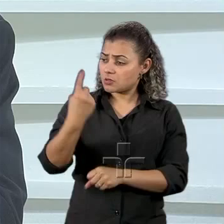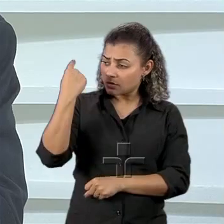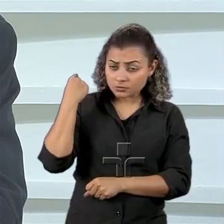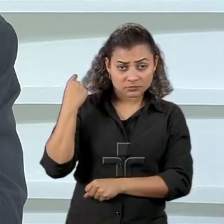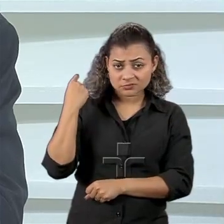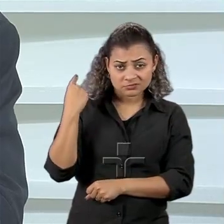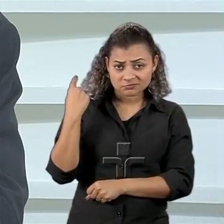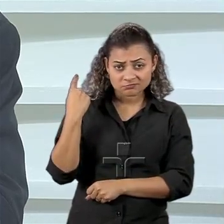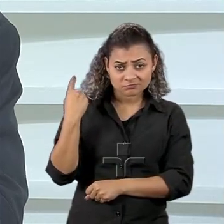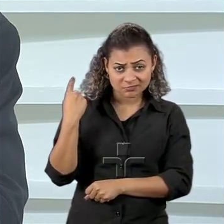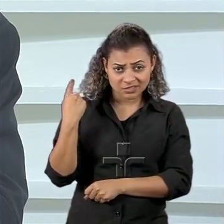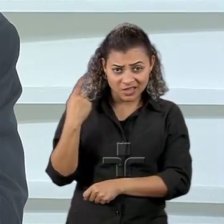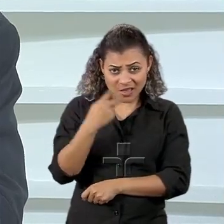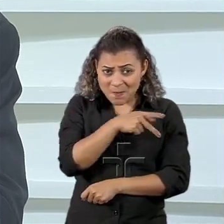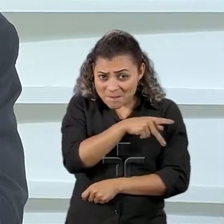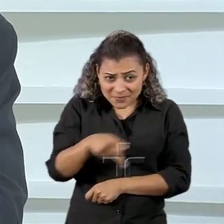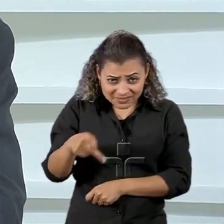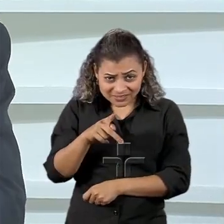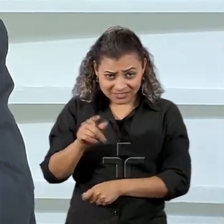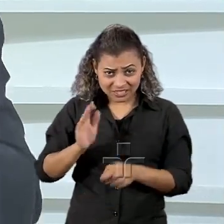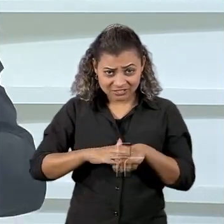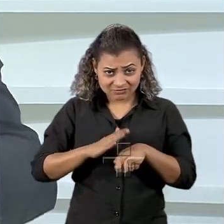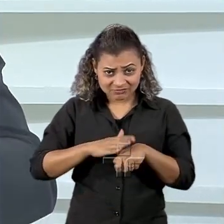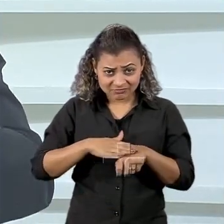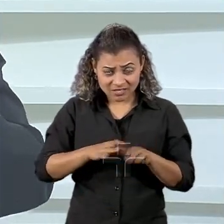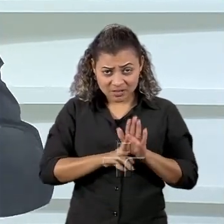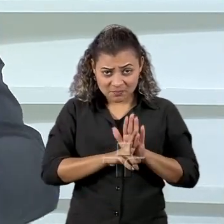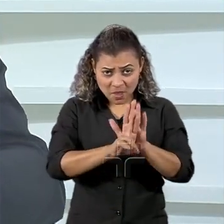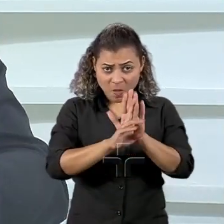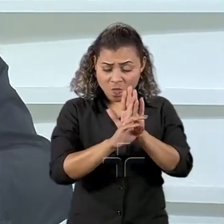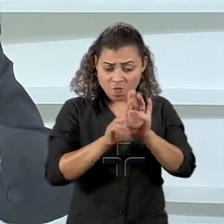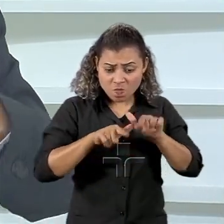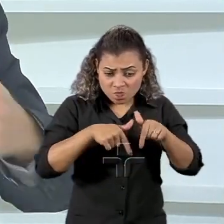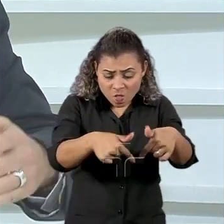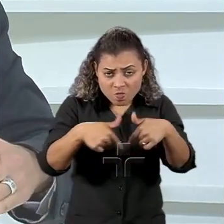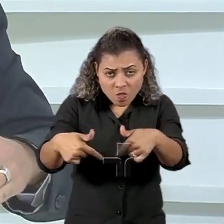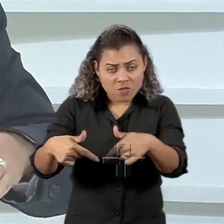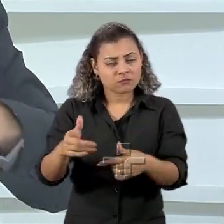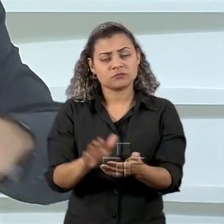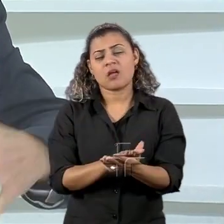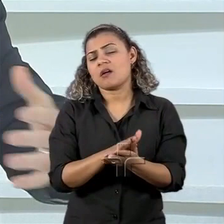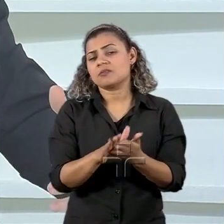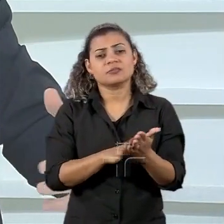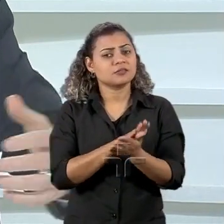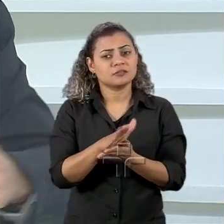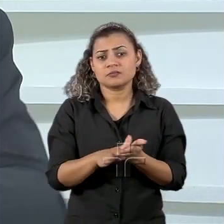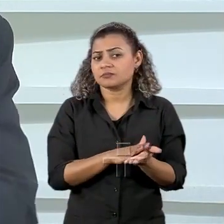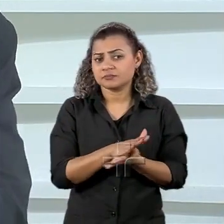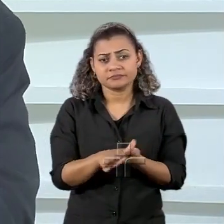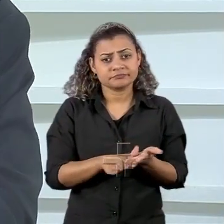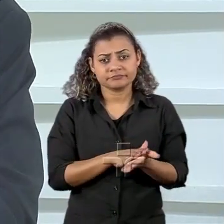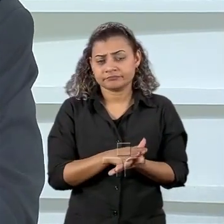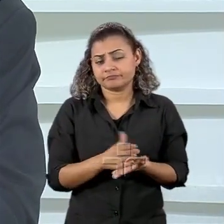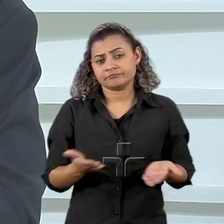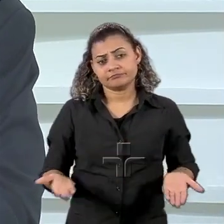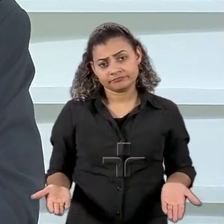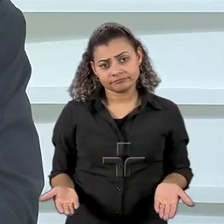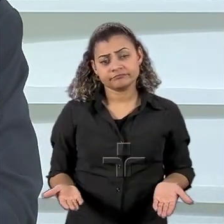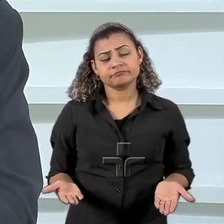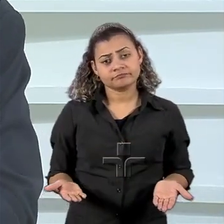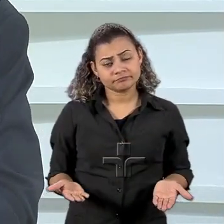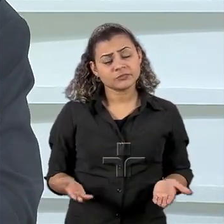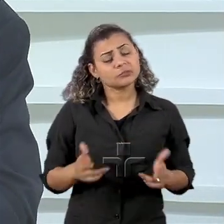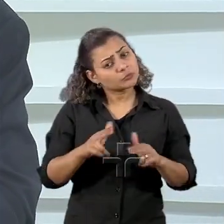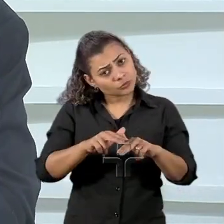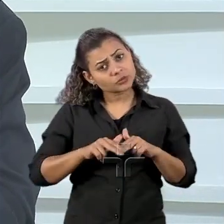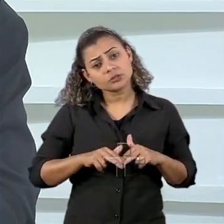assumiu o papel que o Brasil deveria assumir ele começou a se colocar como um lado e isso